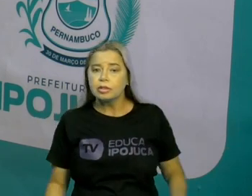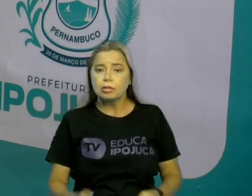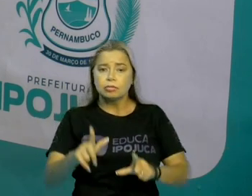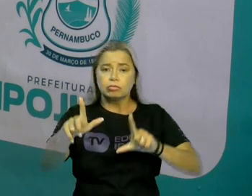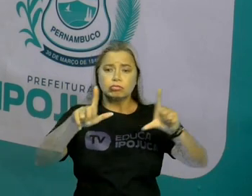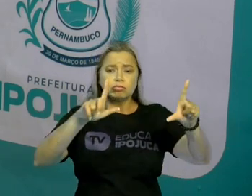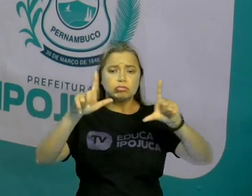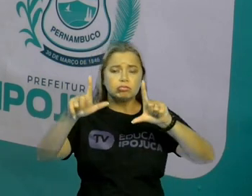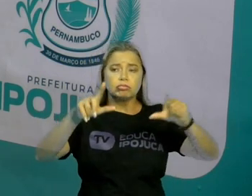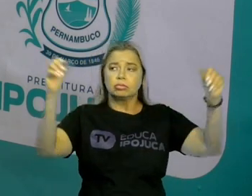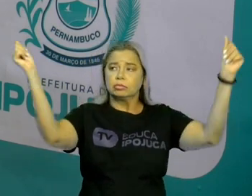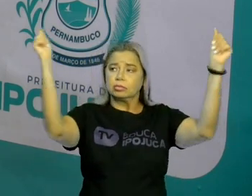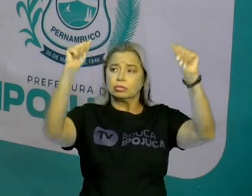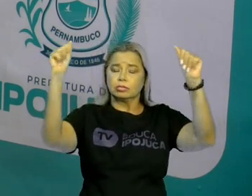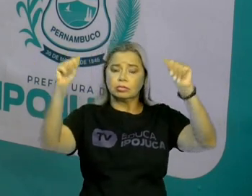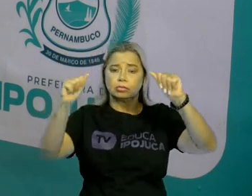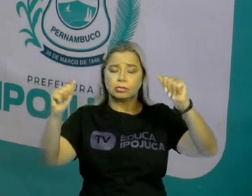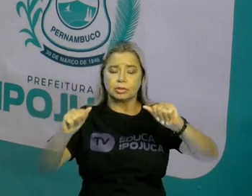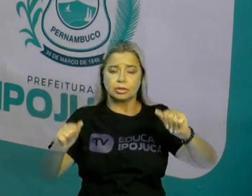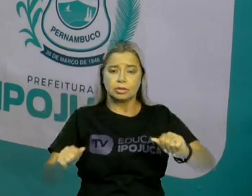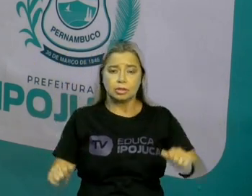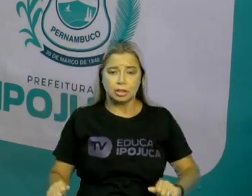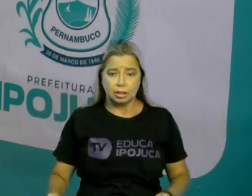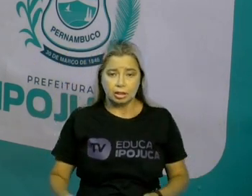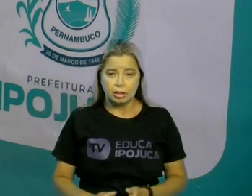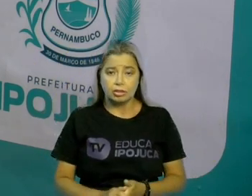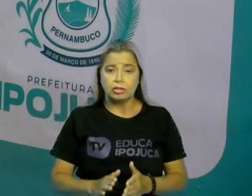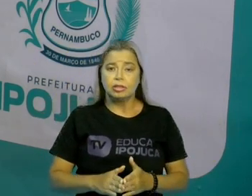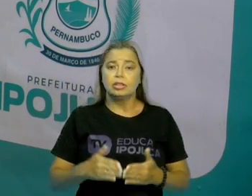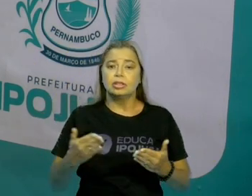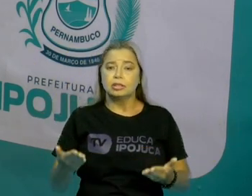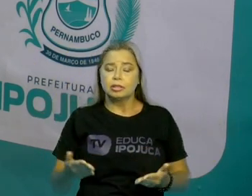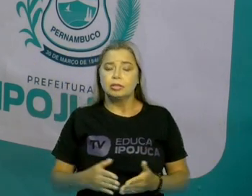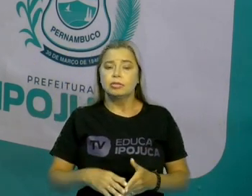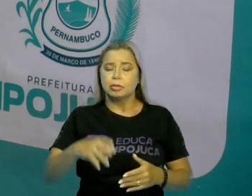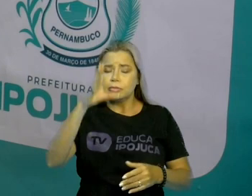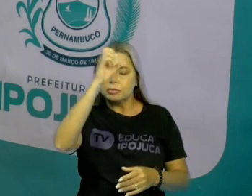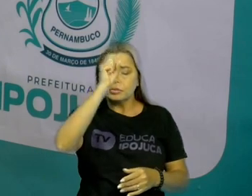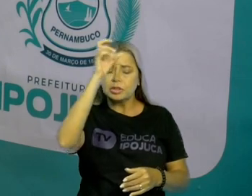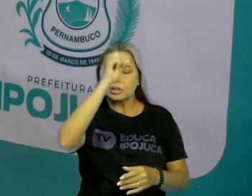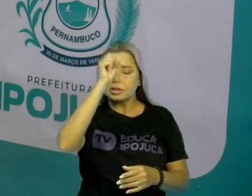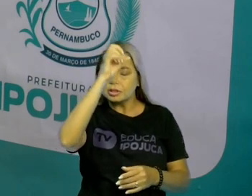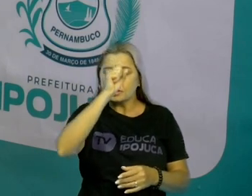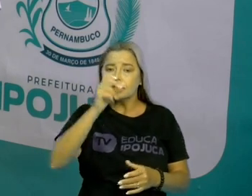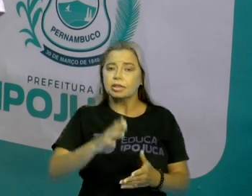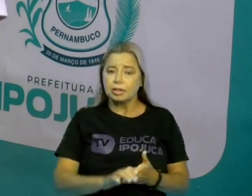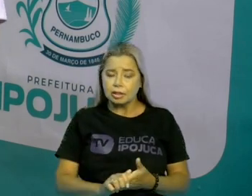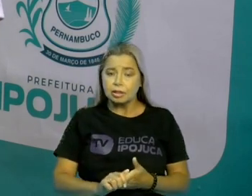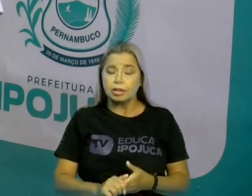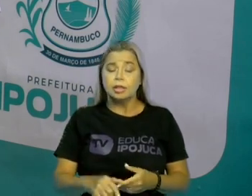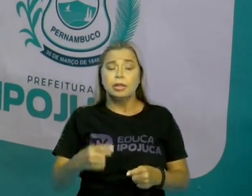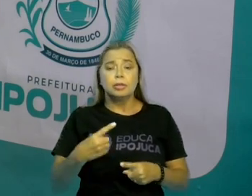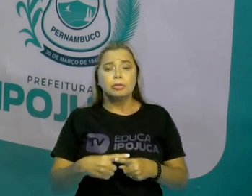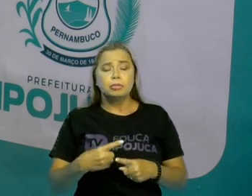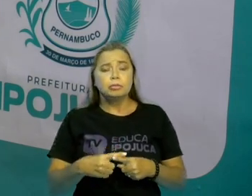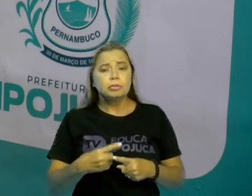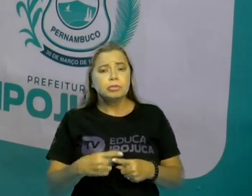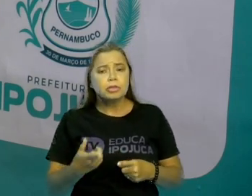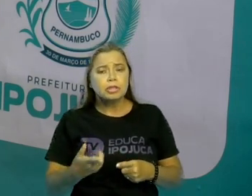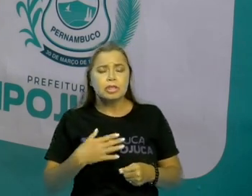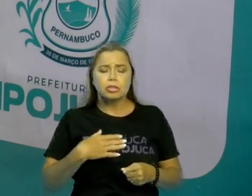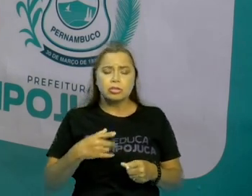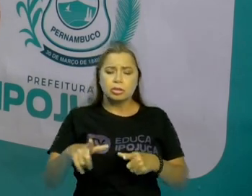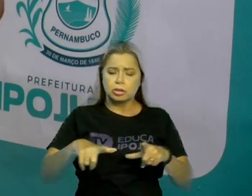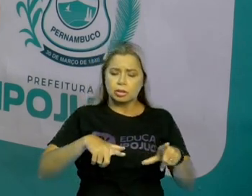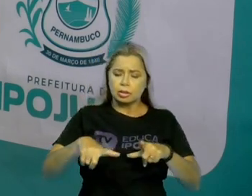professora? Realmente, gente tem muito a ser trabalhado nessa parte de audiovisual. E muitas vezes a gente está lidando com a parte de audiovisual e não sabe que